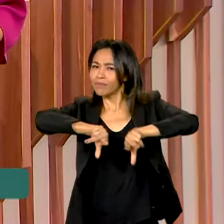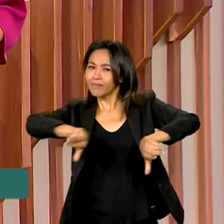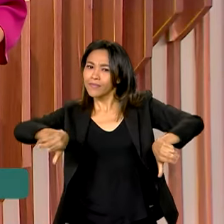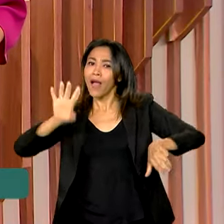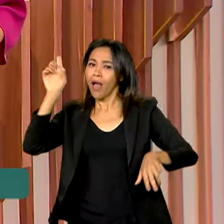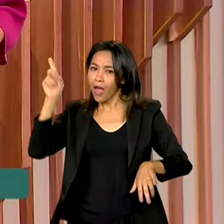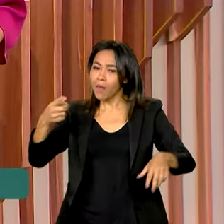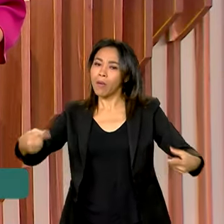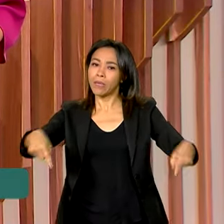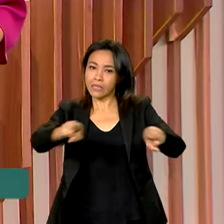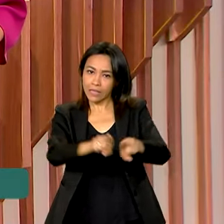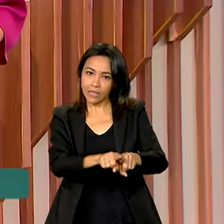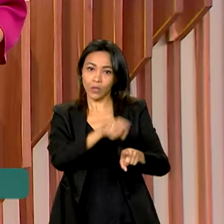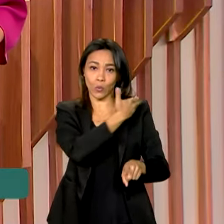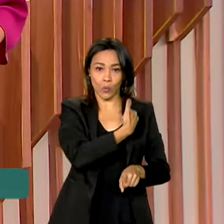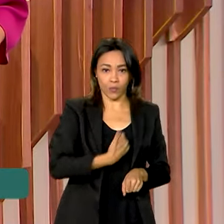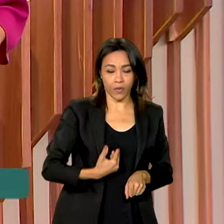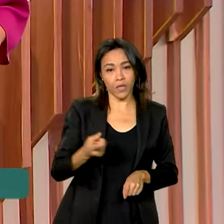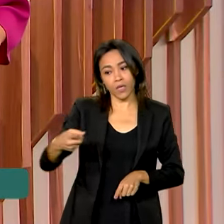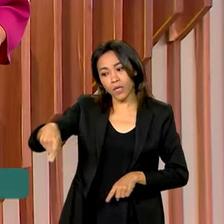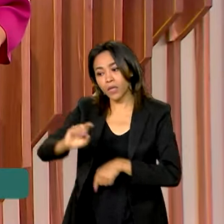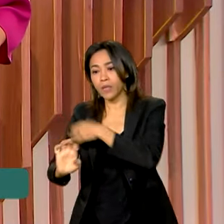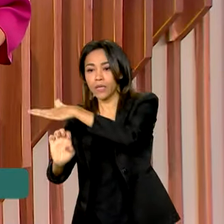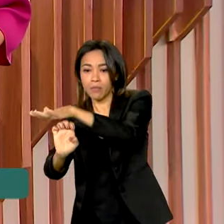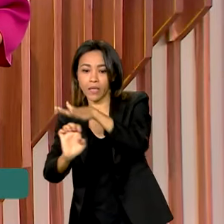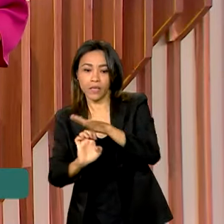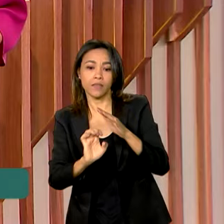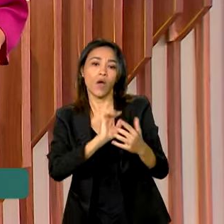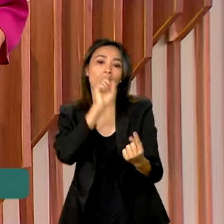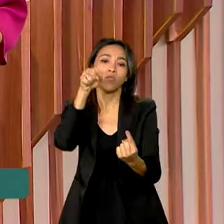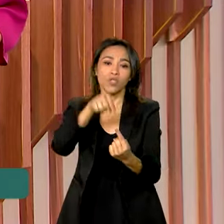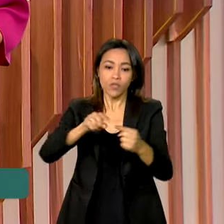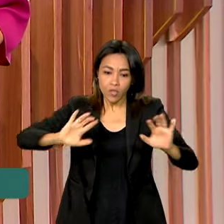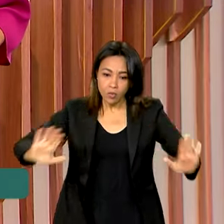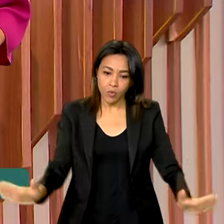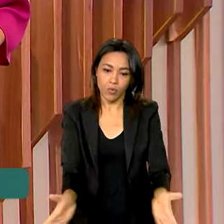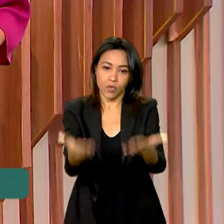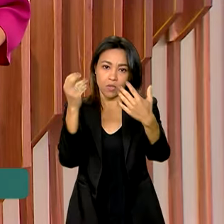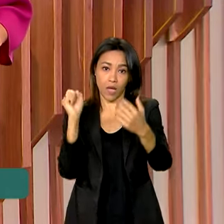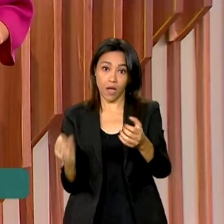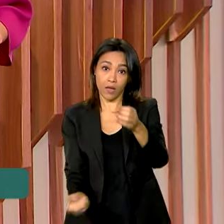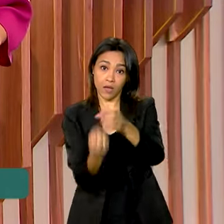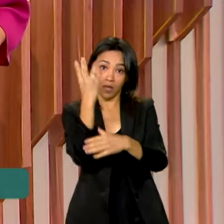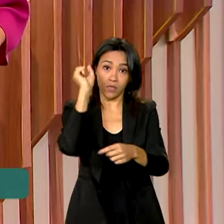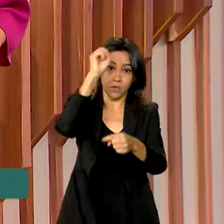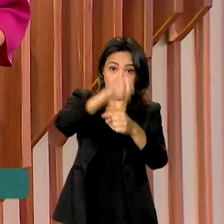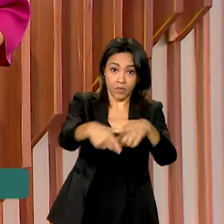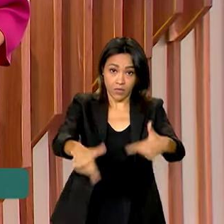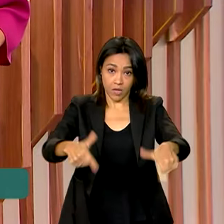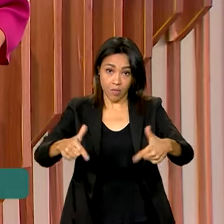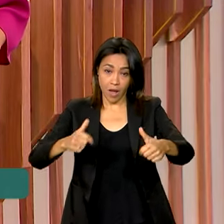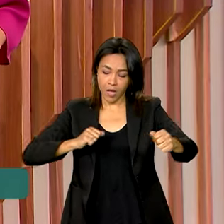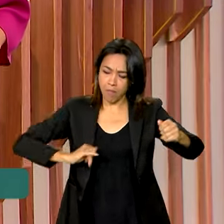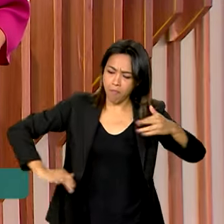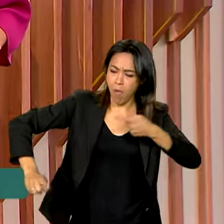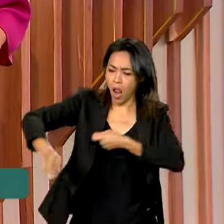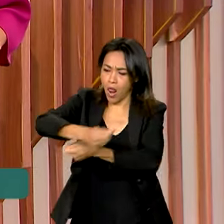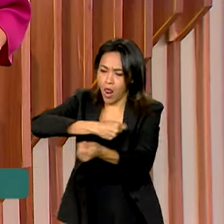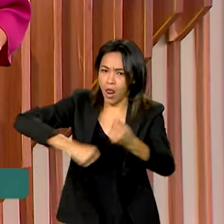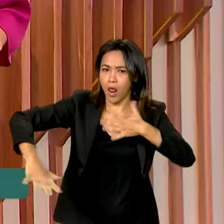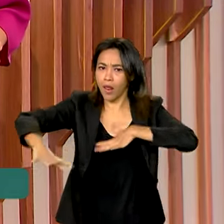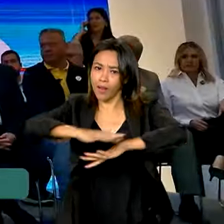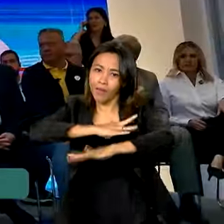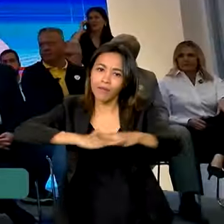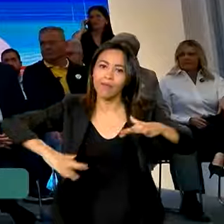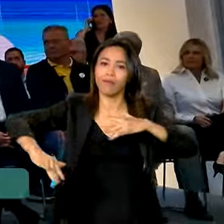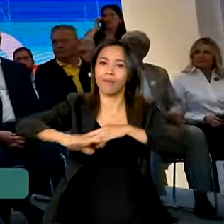parceria público-privada, pretende impulsionar a geração de empregos e a movimentar aí os negócios na região.